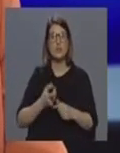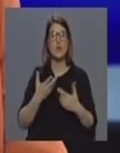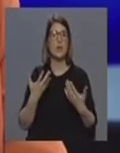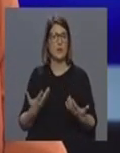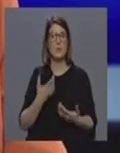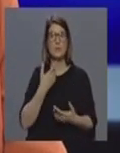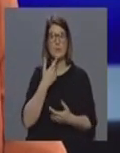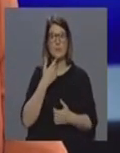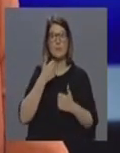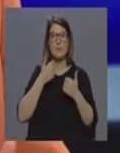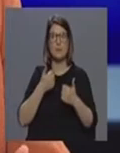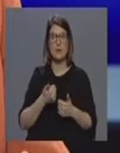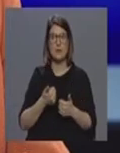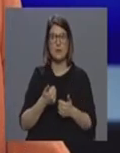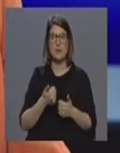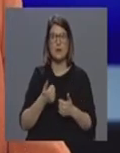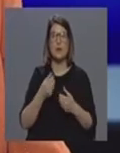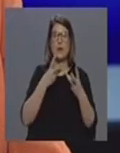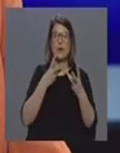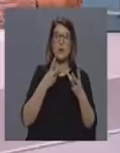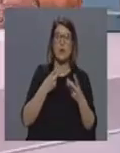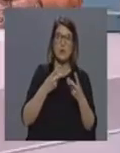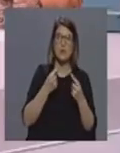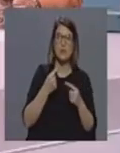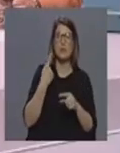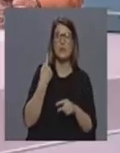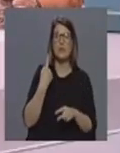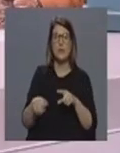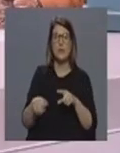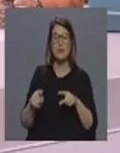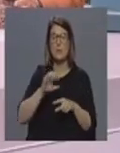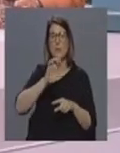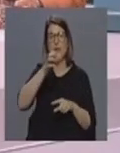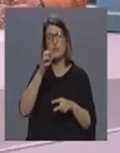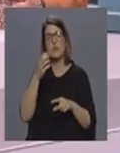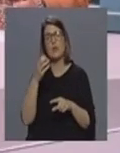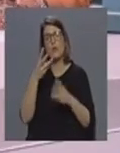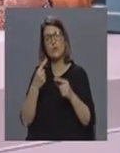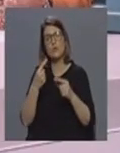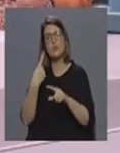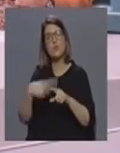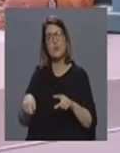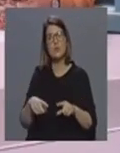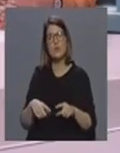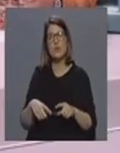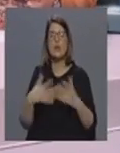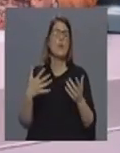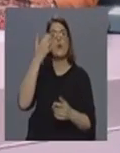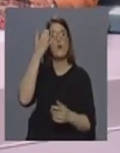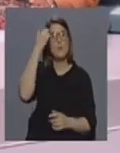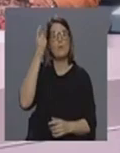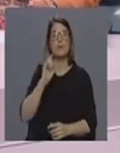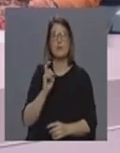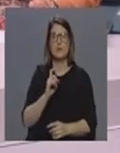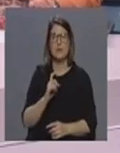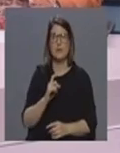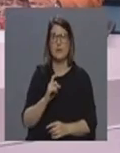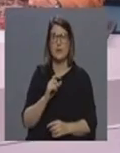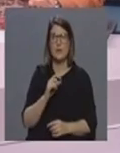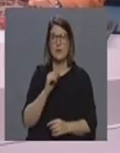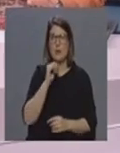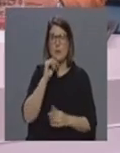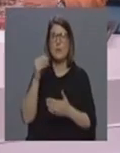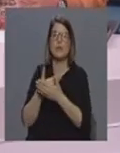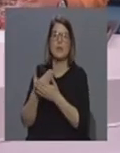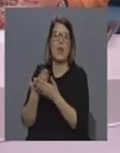e já percebemos isso, de maneira diferente em países diferentes. E já nem estamos a imaginar que estão a escamotear mortalidade. Estamos a